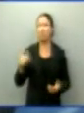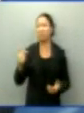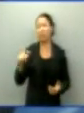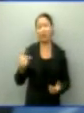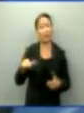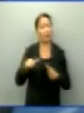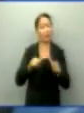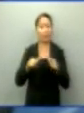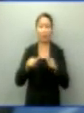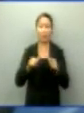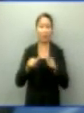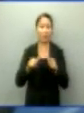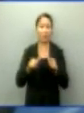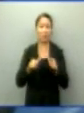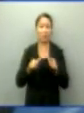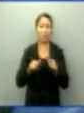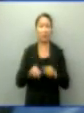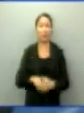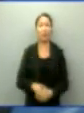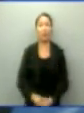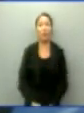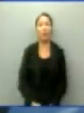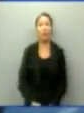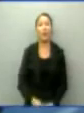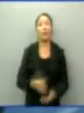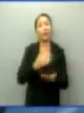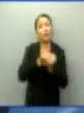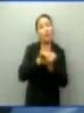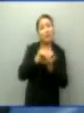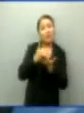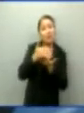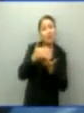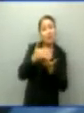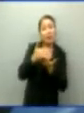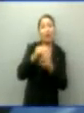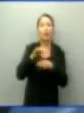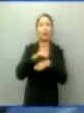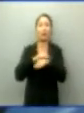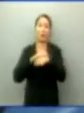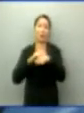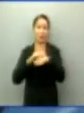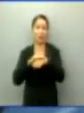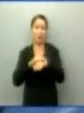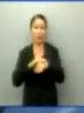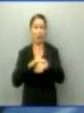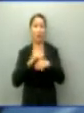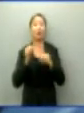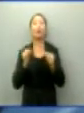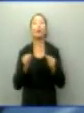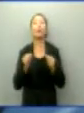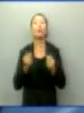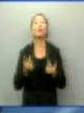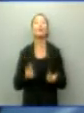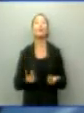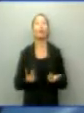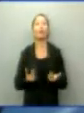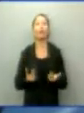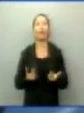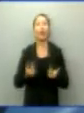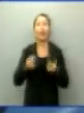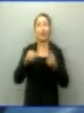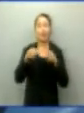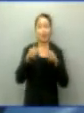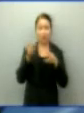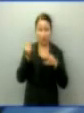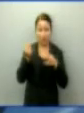renda como assim foi iniciada a conversa para receber o incentivo fiscal. Então, nós vamos propor que parte desse ICMS